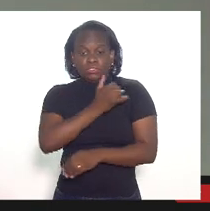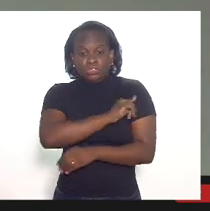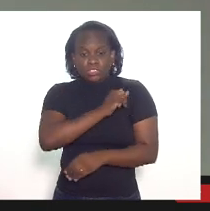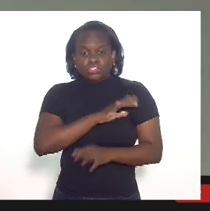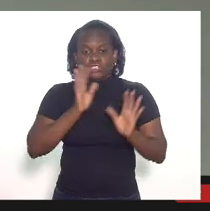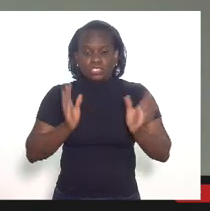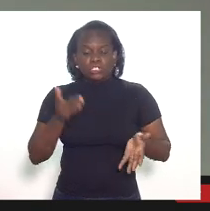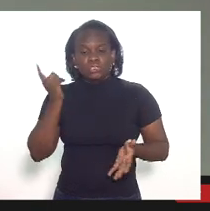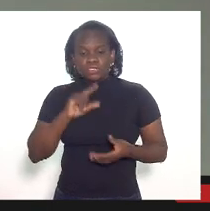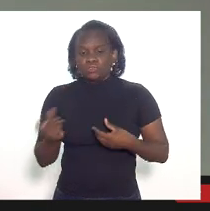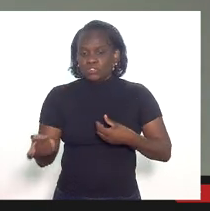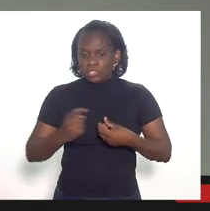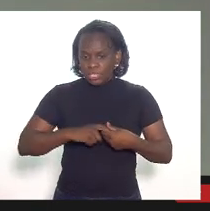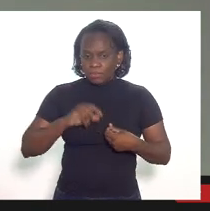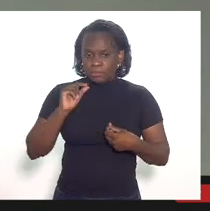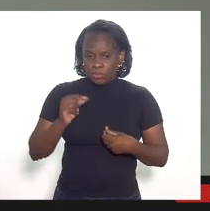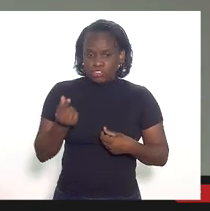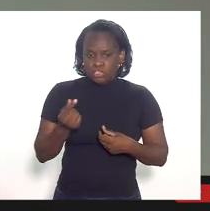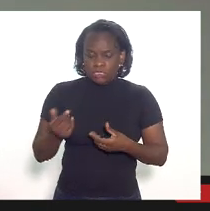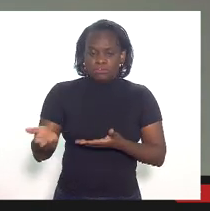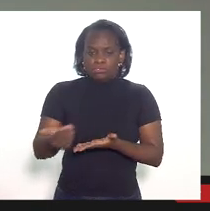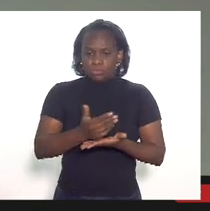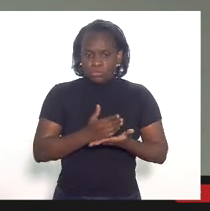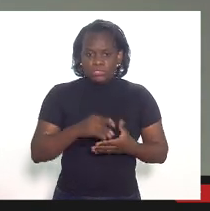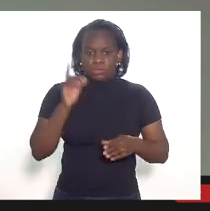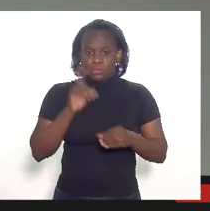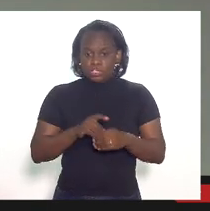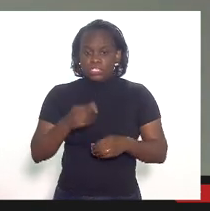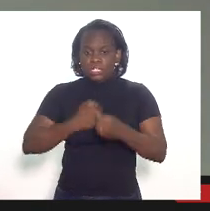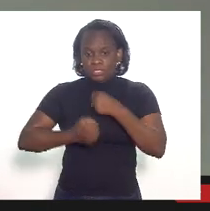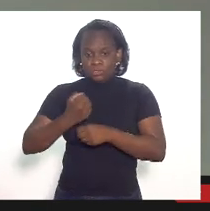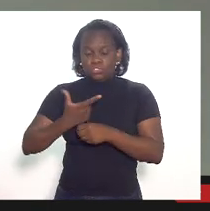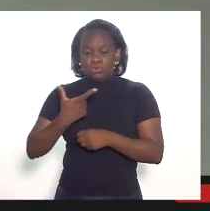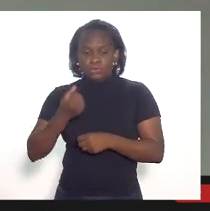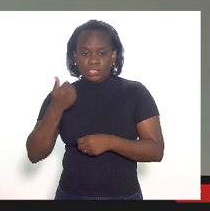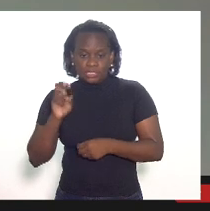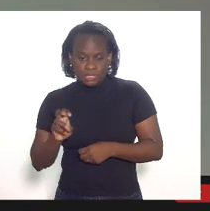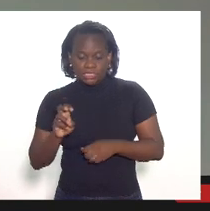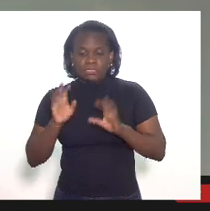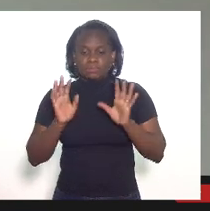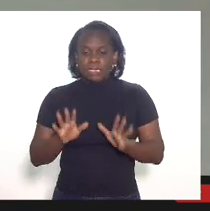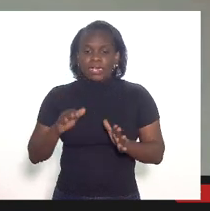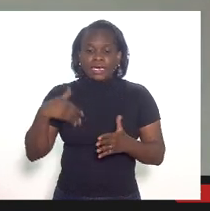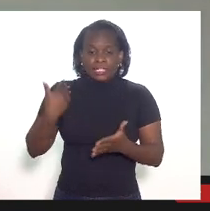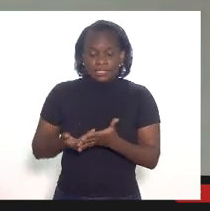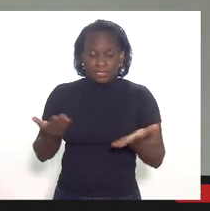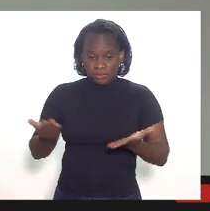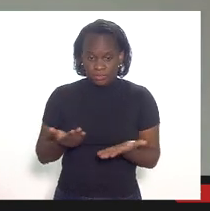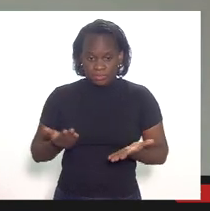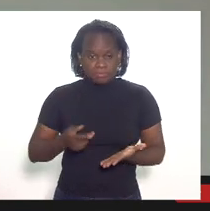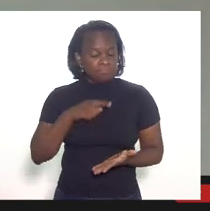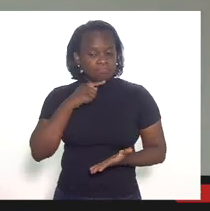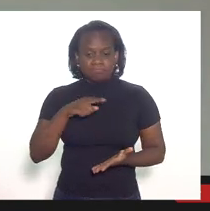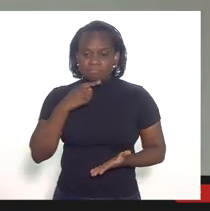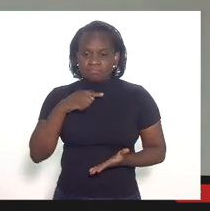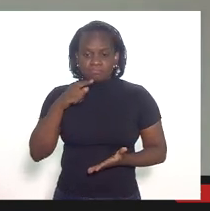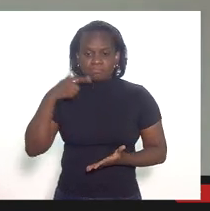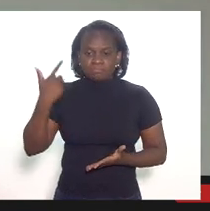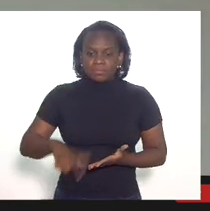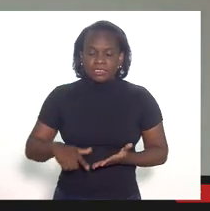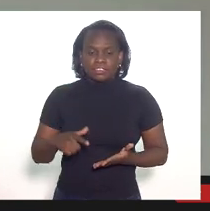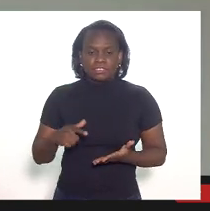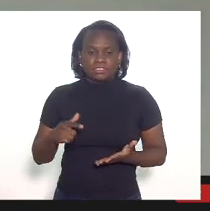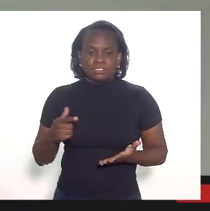já conseguiu recuperar uma parte desses valores depositados em 2015, mas, desde então, não conseguiu recuperar esses